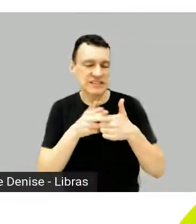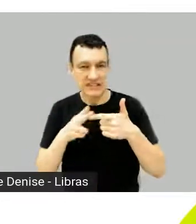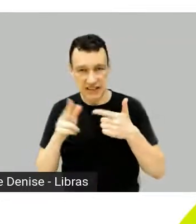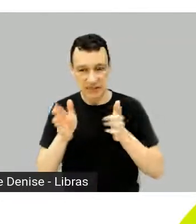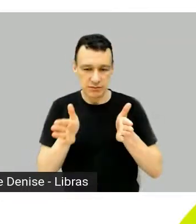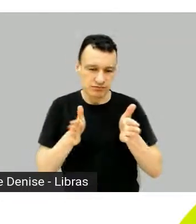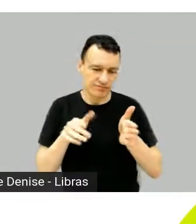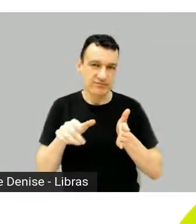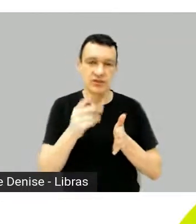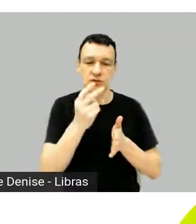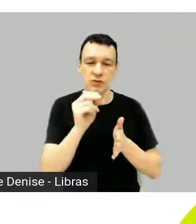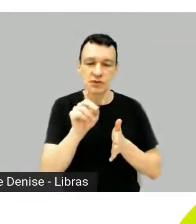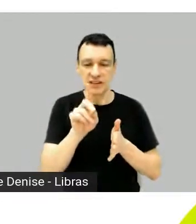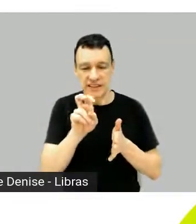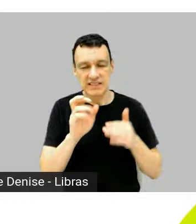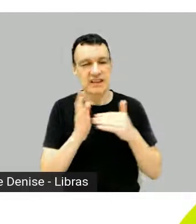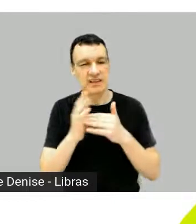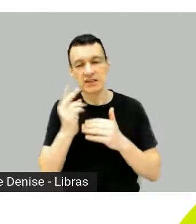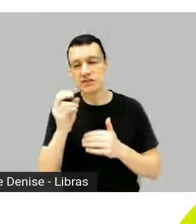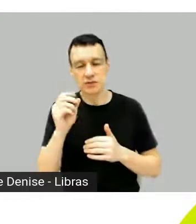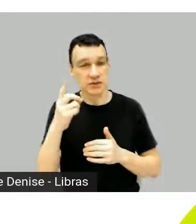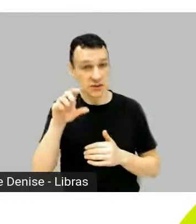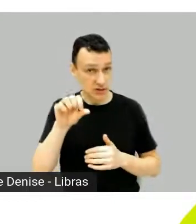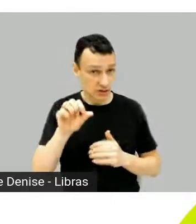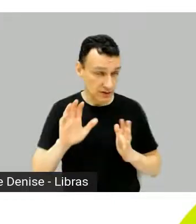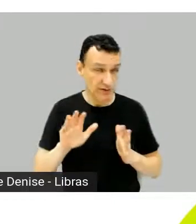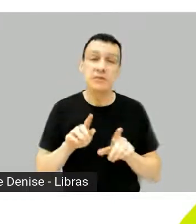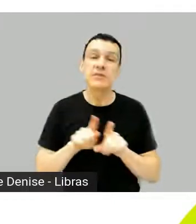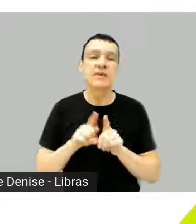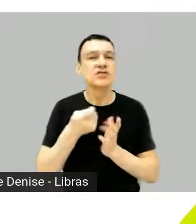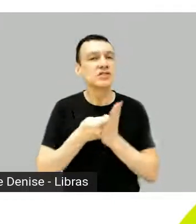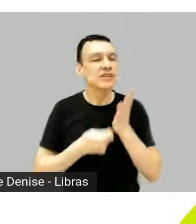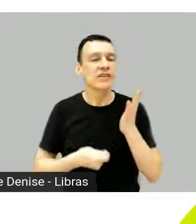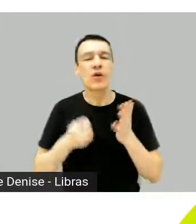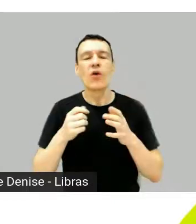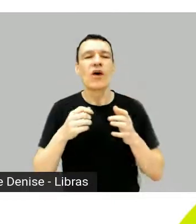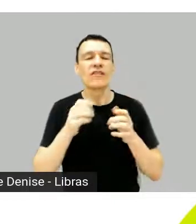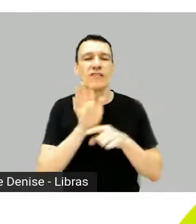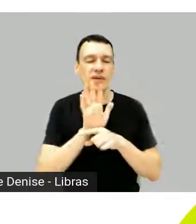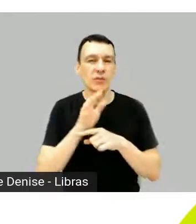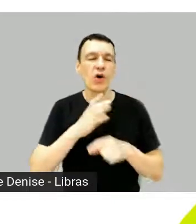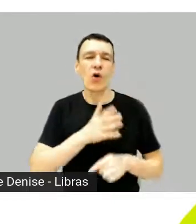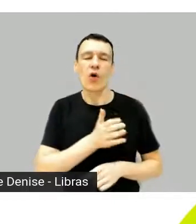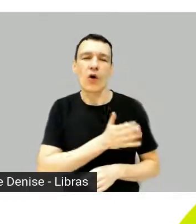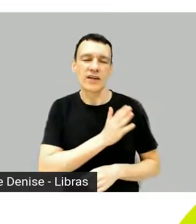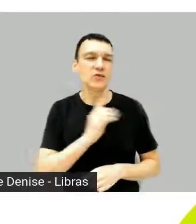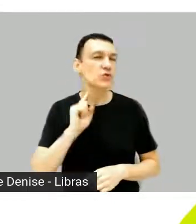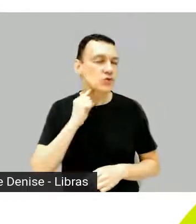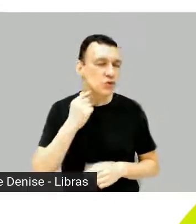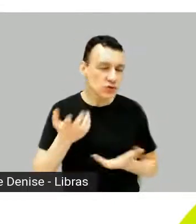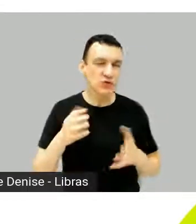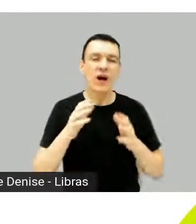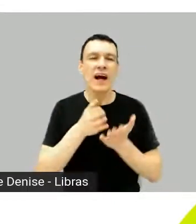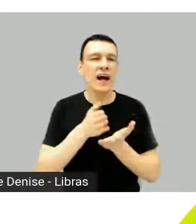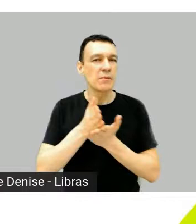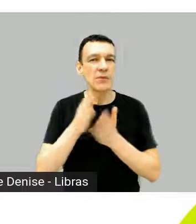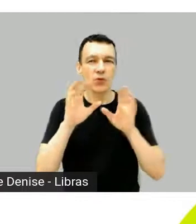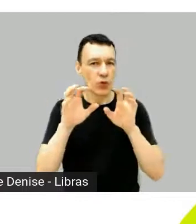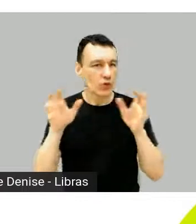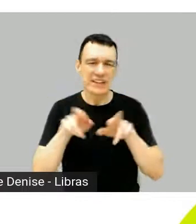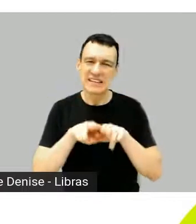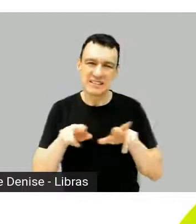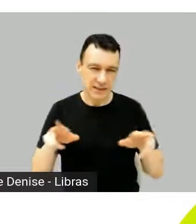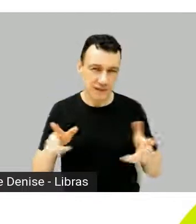2019, escreveu os longas metragens Corações Sujos, O Caminho das Nuvens, entre outros, documentários e